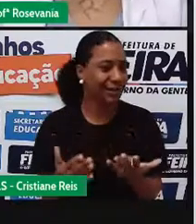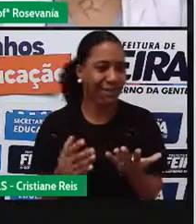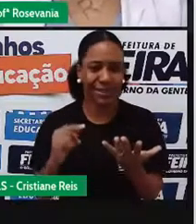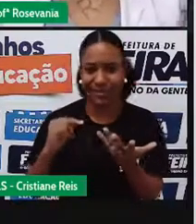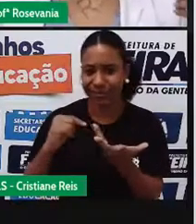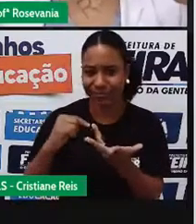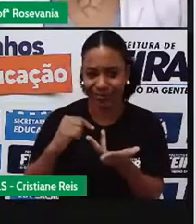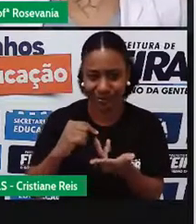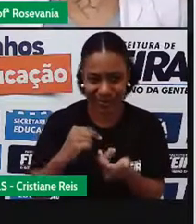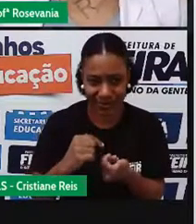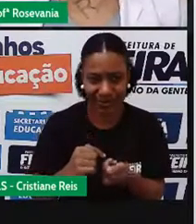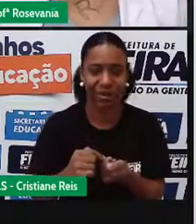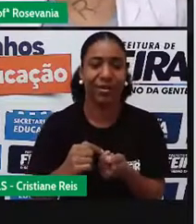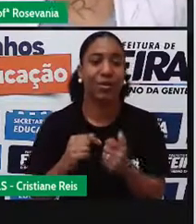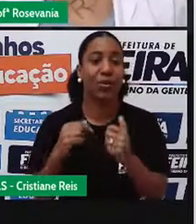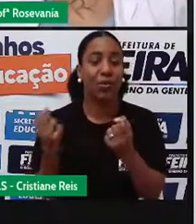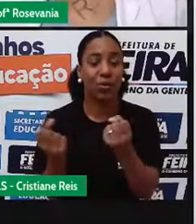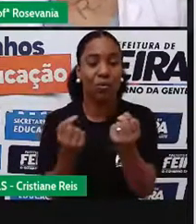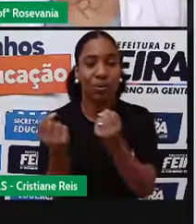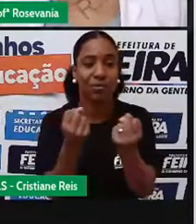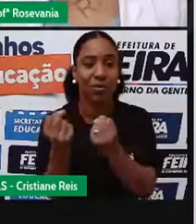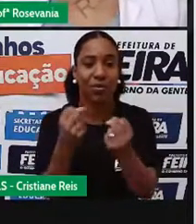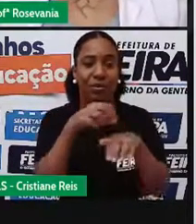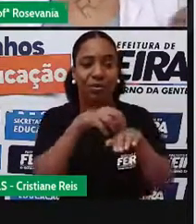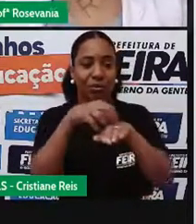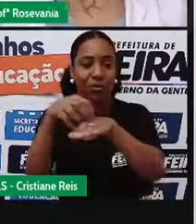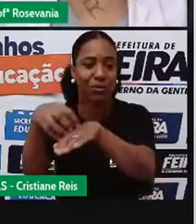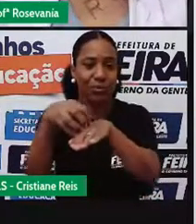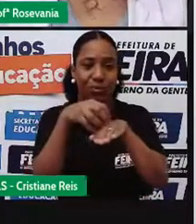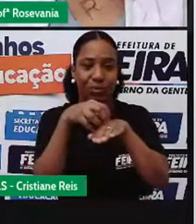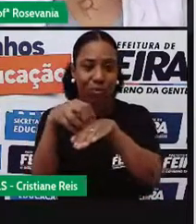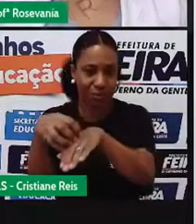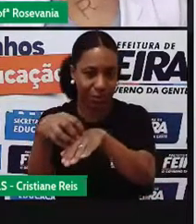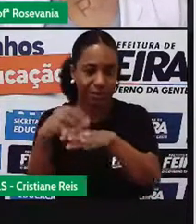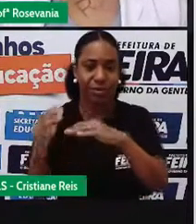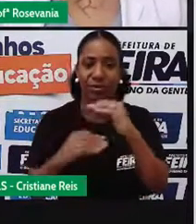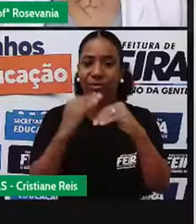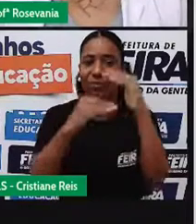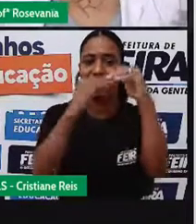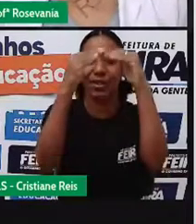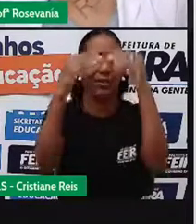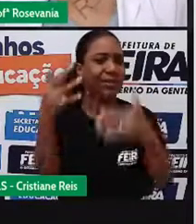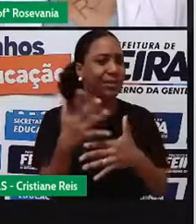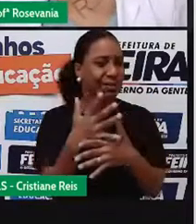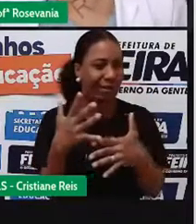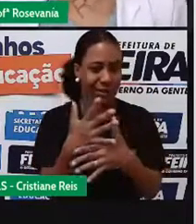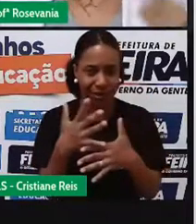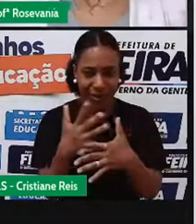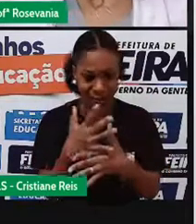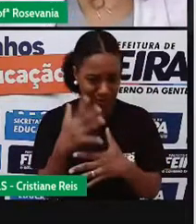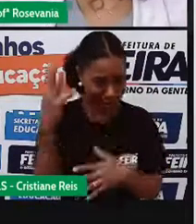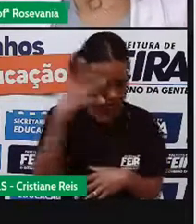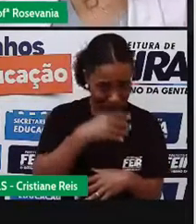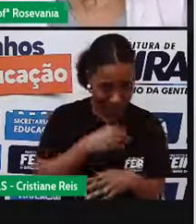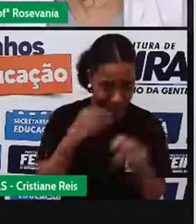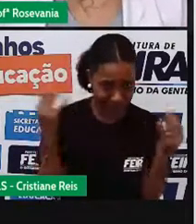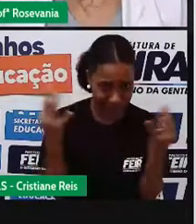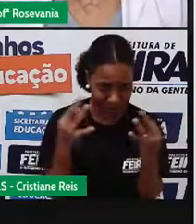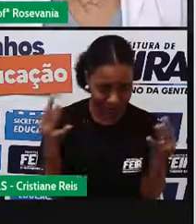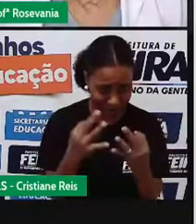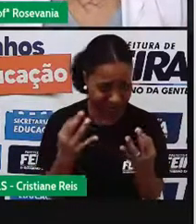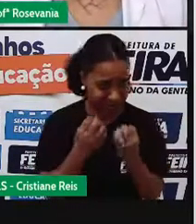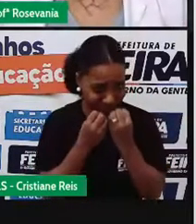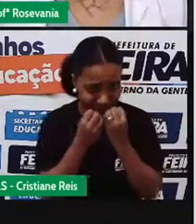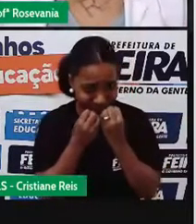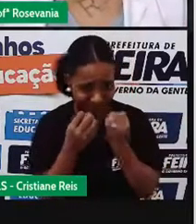dos transportes, né, como eles ajudaram no progresso do desenvolvimento das cidades. Mas será que tudo foi permitido, tudo foi maravilhoso?